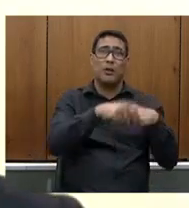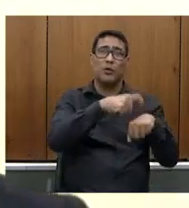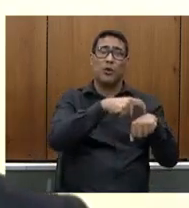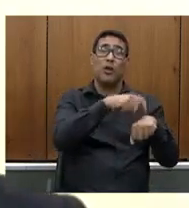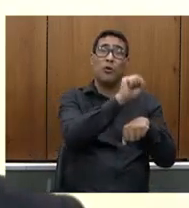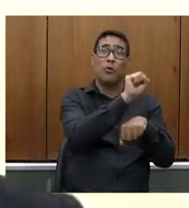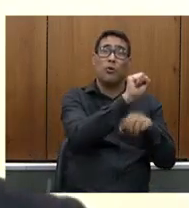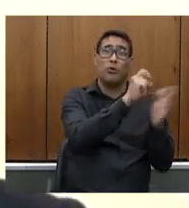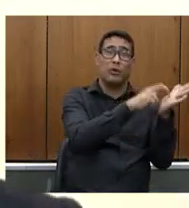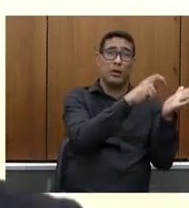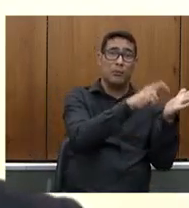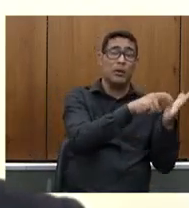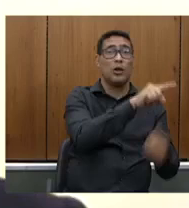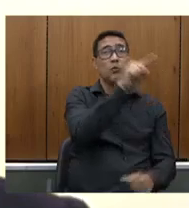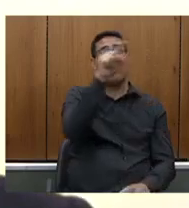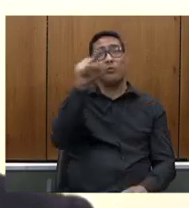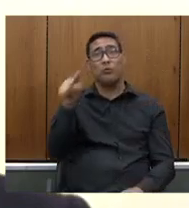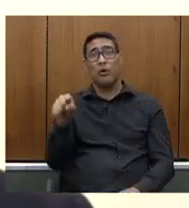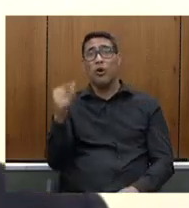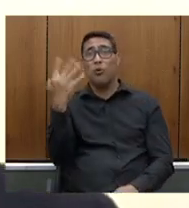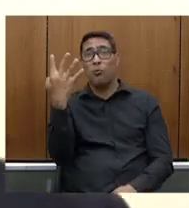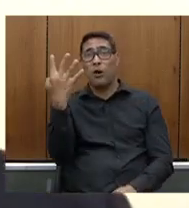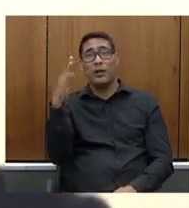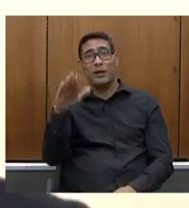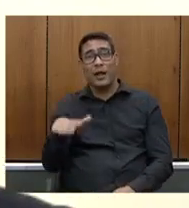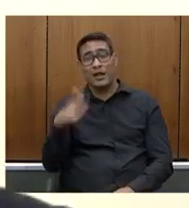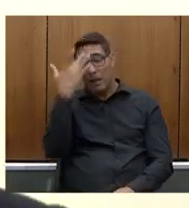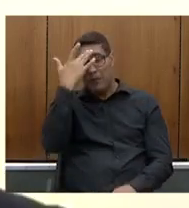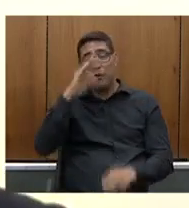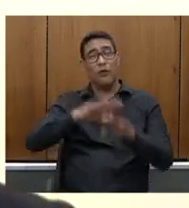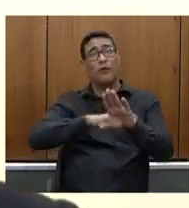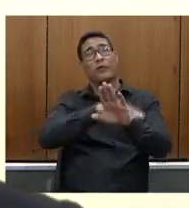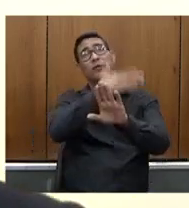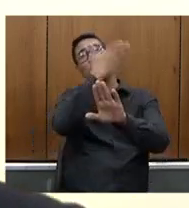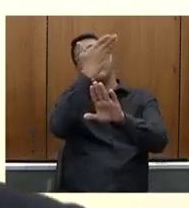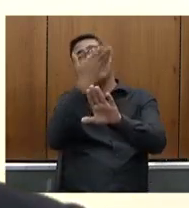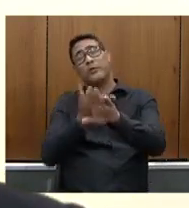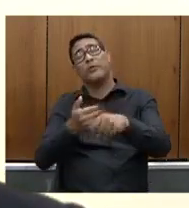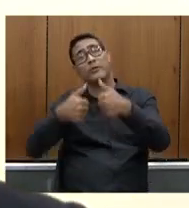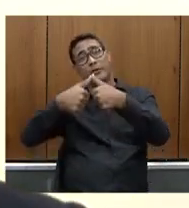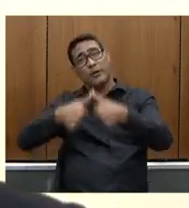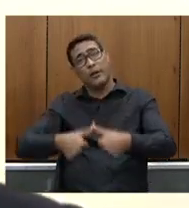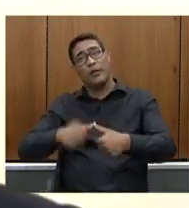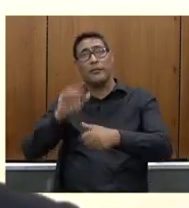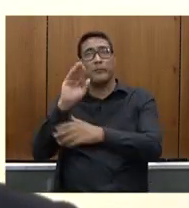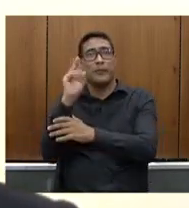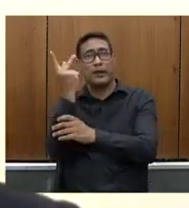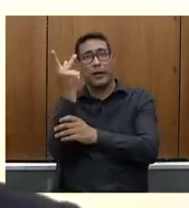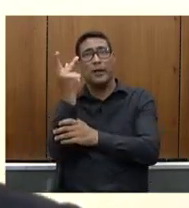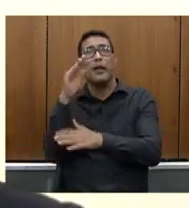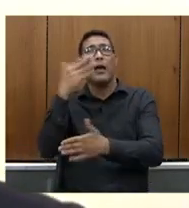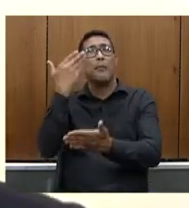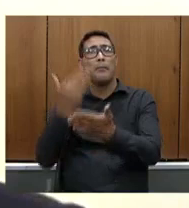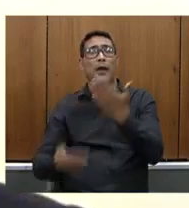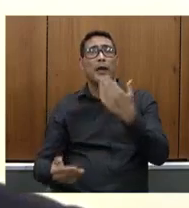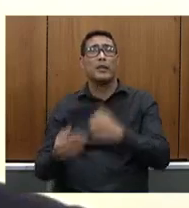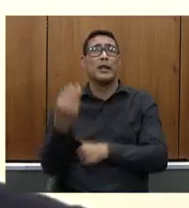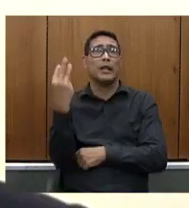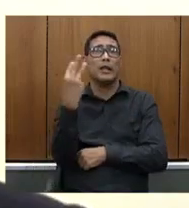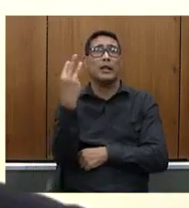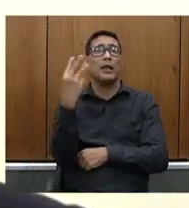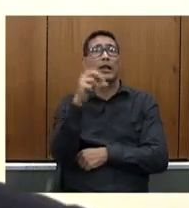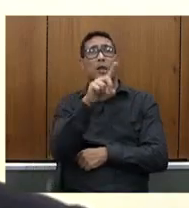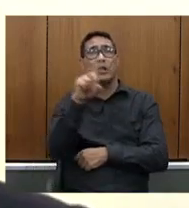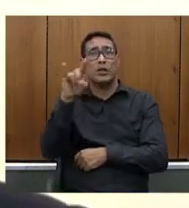tarde e a pessoa passa o dia em Belo Horizonte para receber esse tratamento perdem às vezes 3 dias da semana